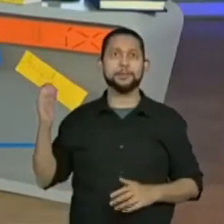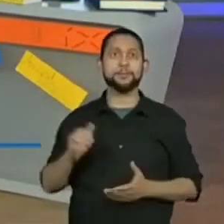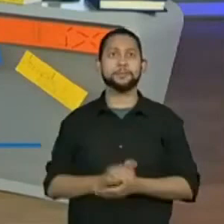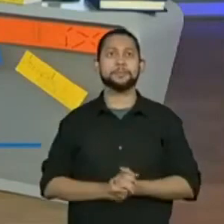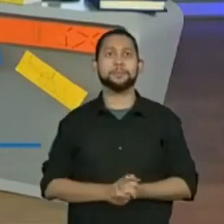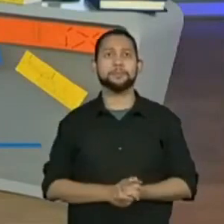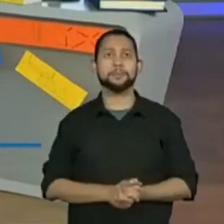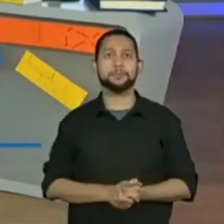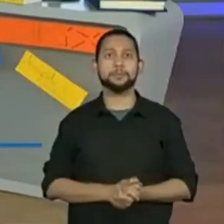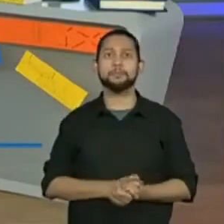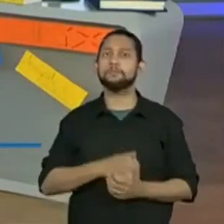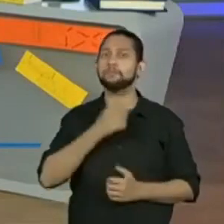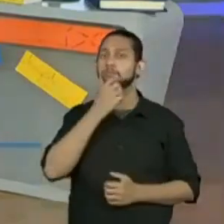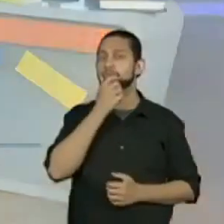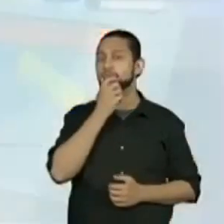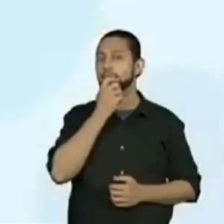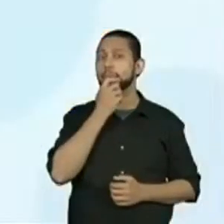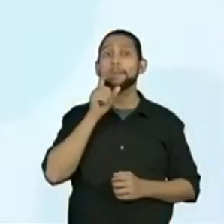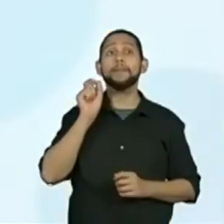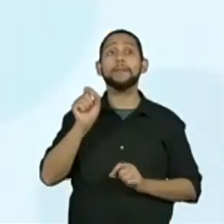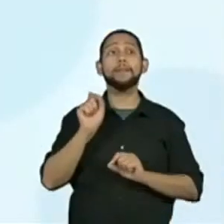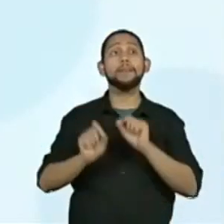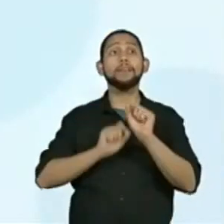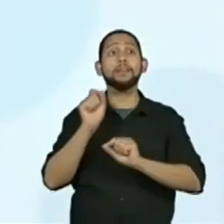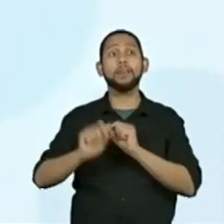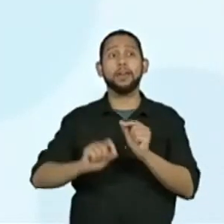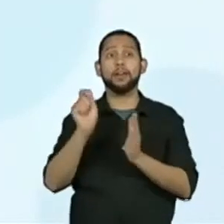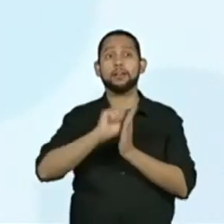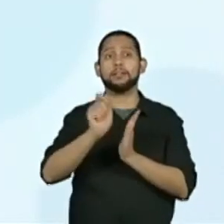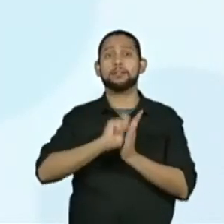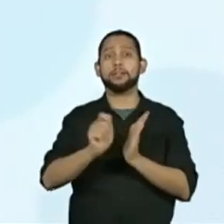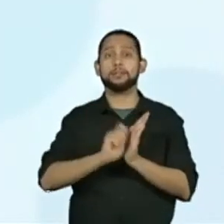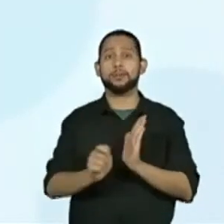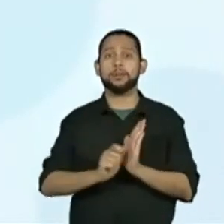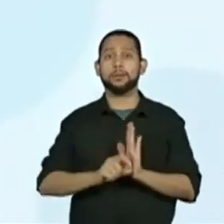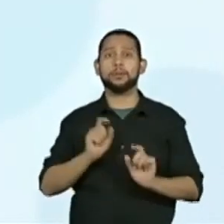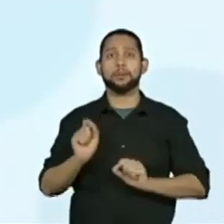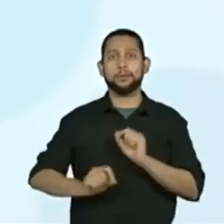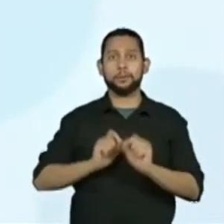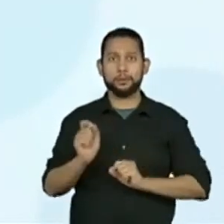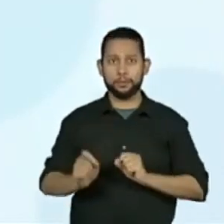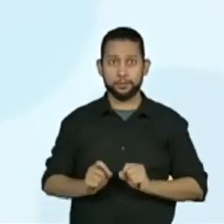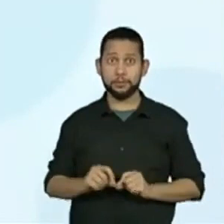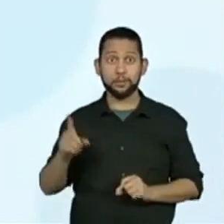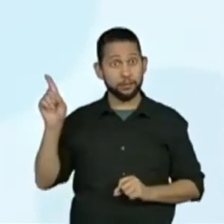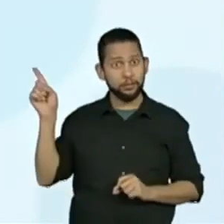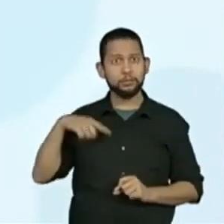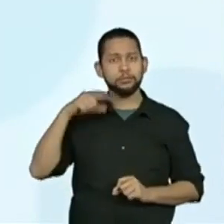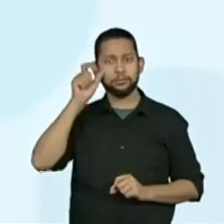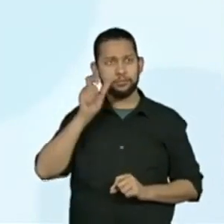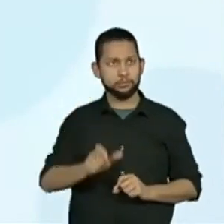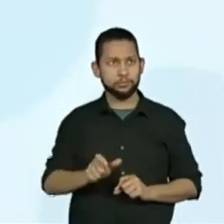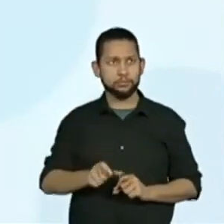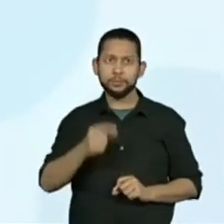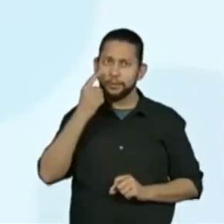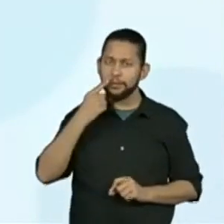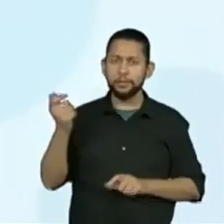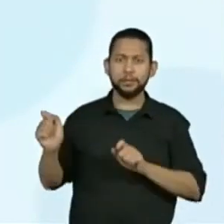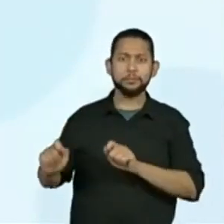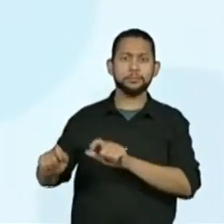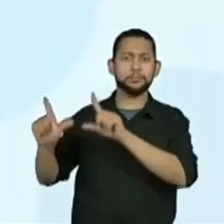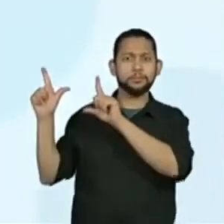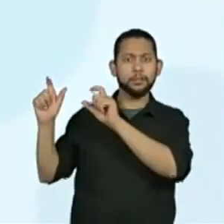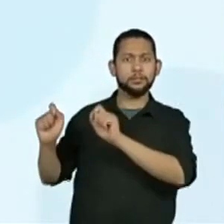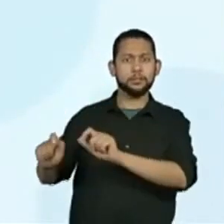Agora, os autores dos poemas originais. Tem uma coisa interessante. Aqui eu tenho imagens.